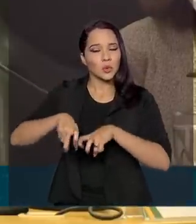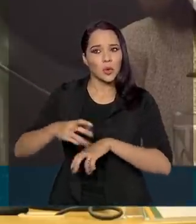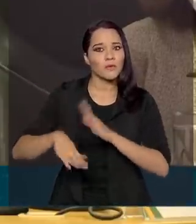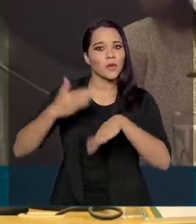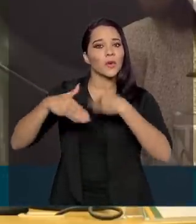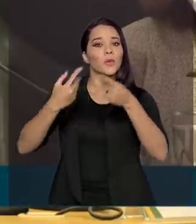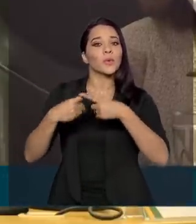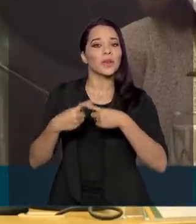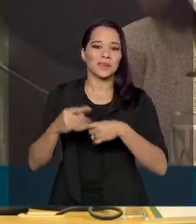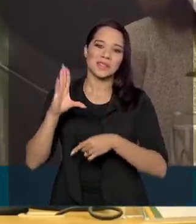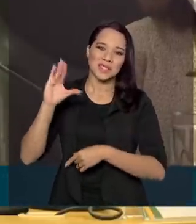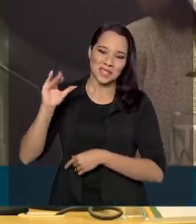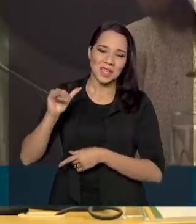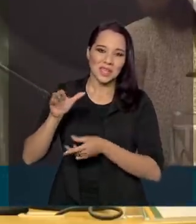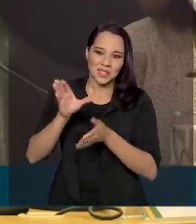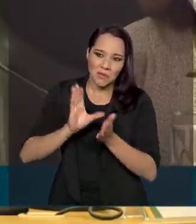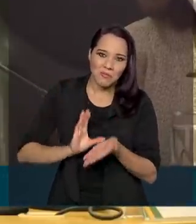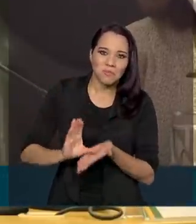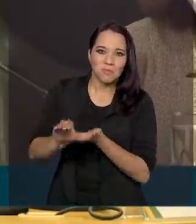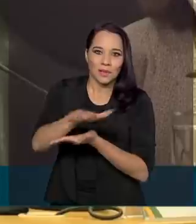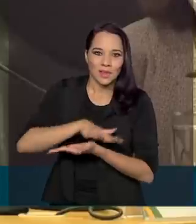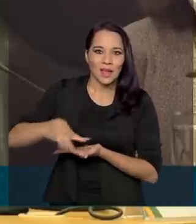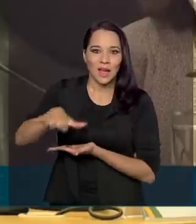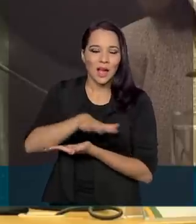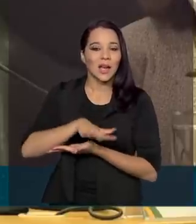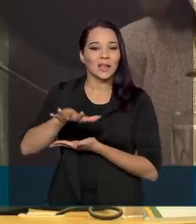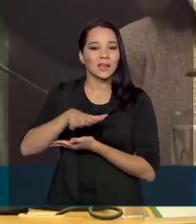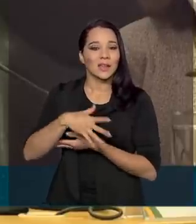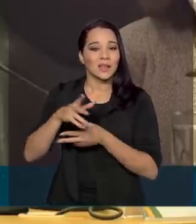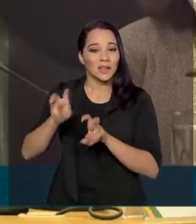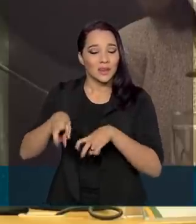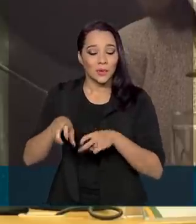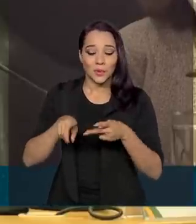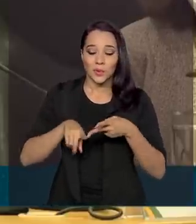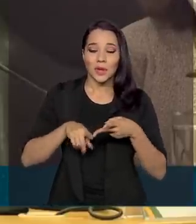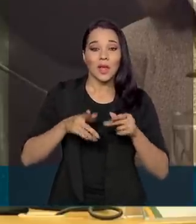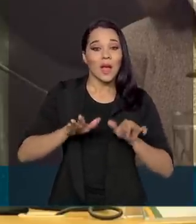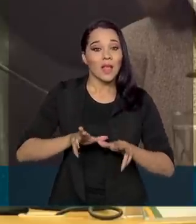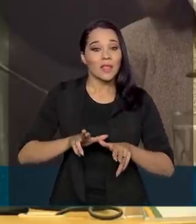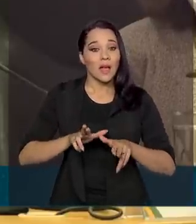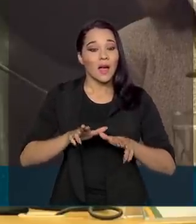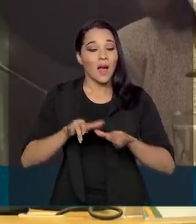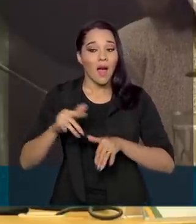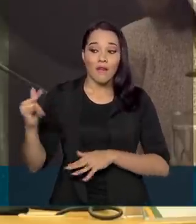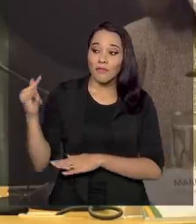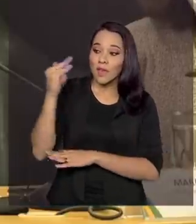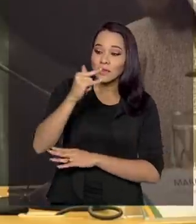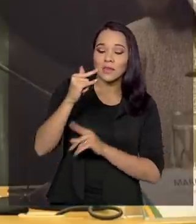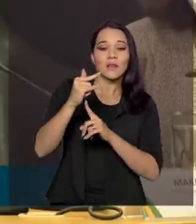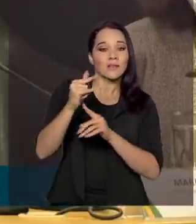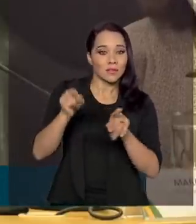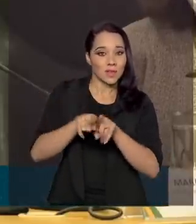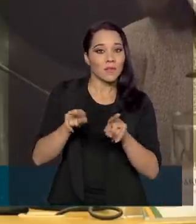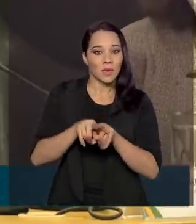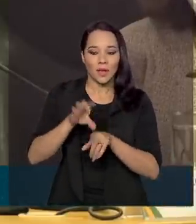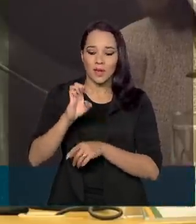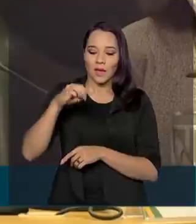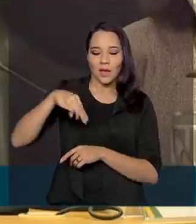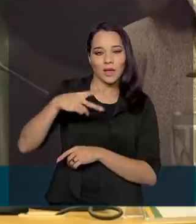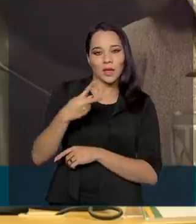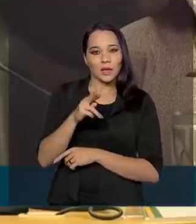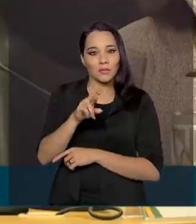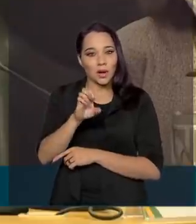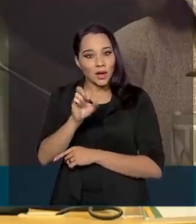ciência investida na agricultura, na aviação, não é diferente, a nossa Embraer, os